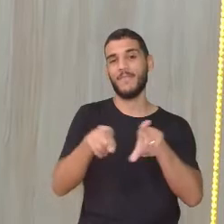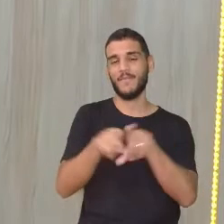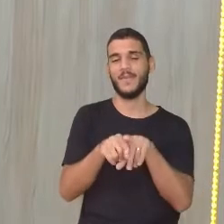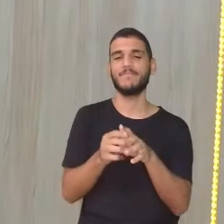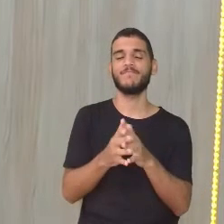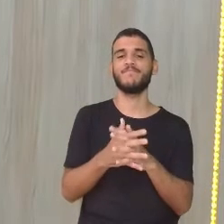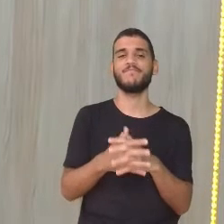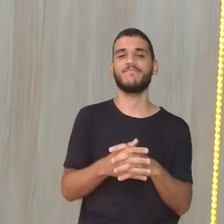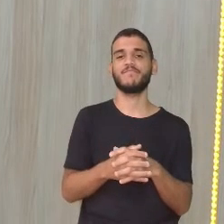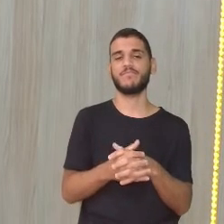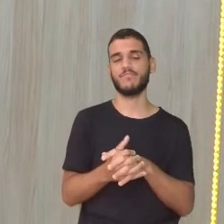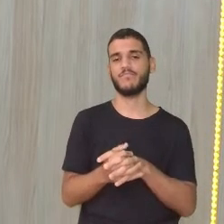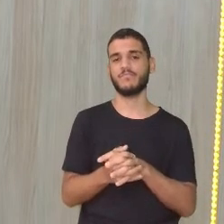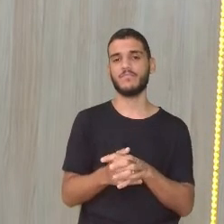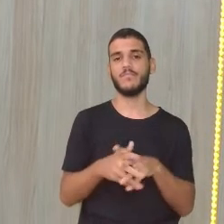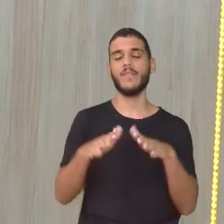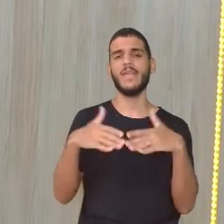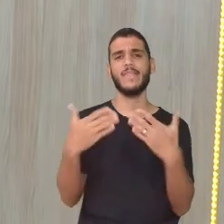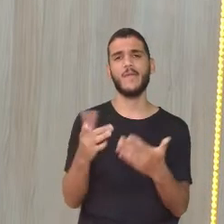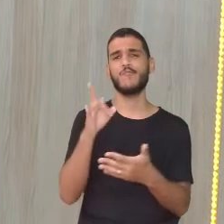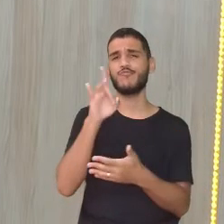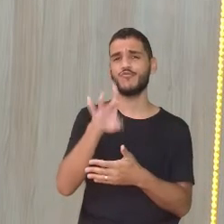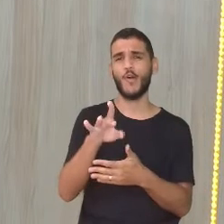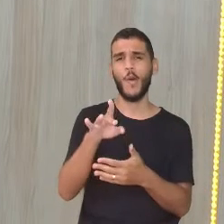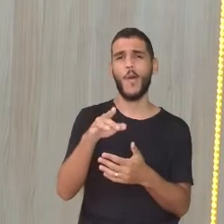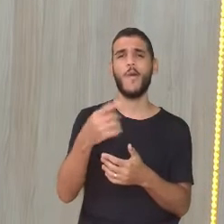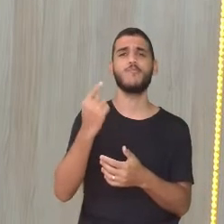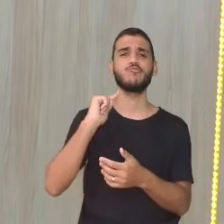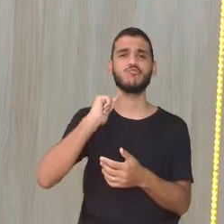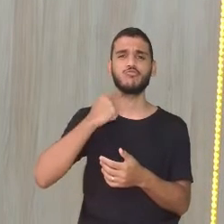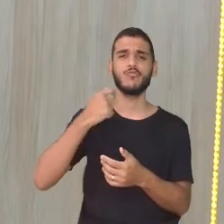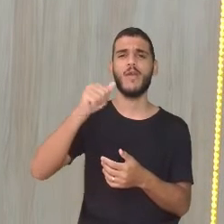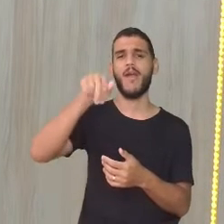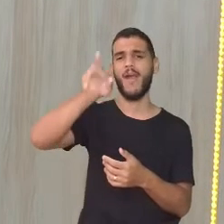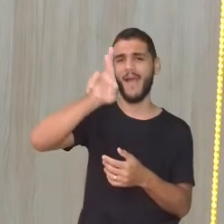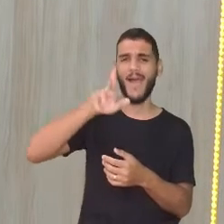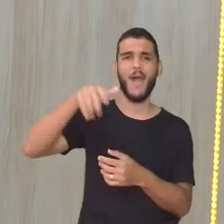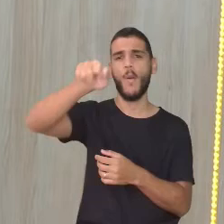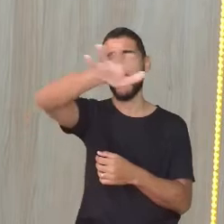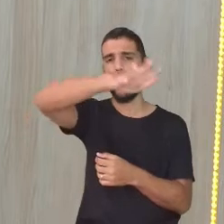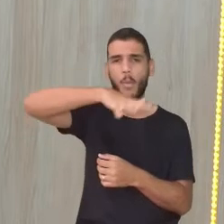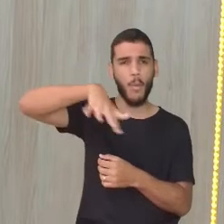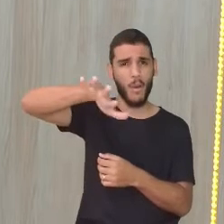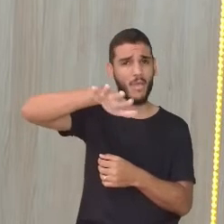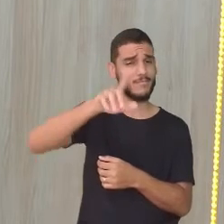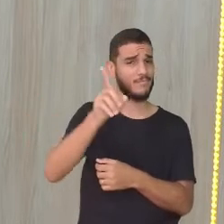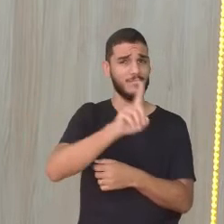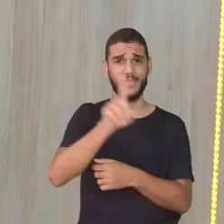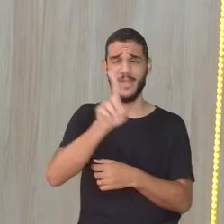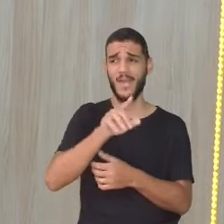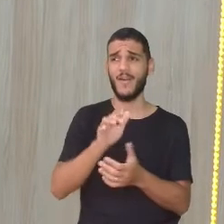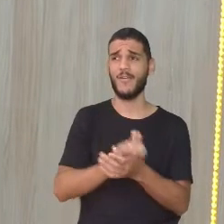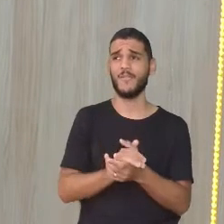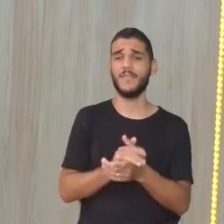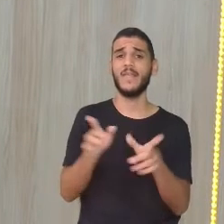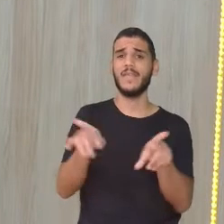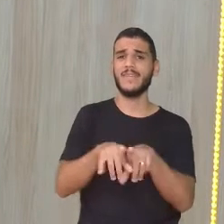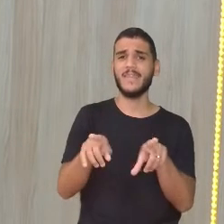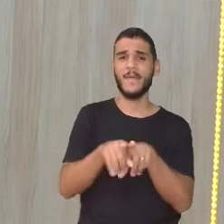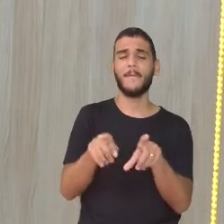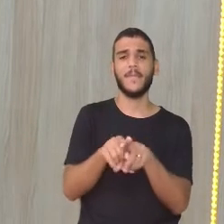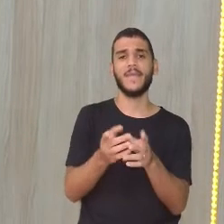Inclusive, também, não só poluição atmosférica. Mas uma coisa que quase ninguém fala, professora. É a poluição